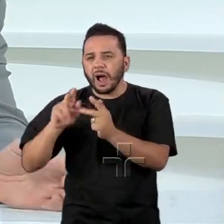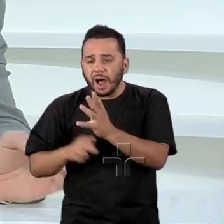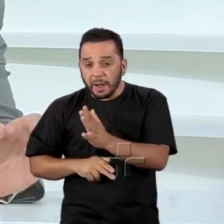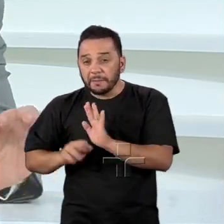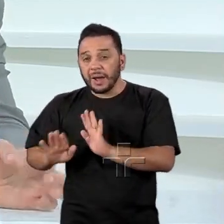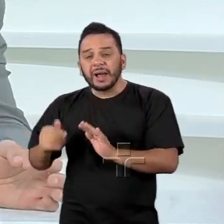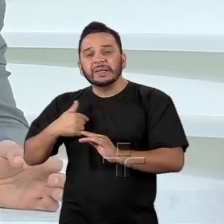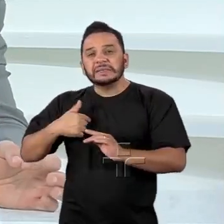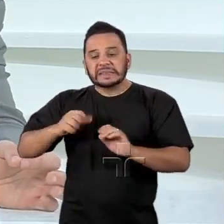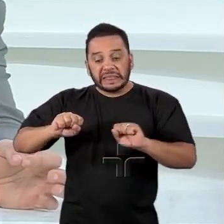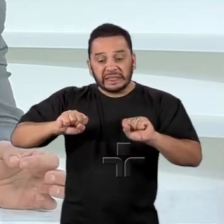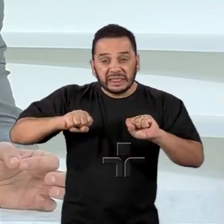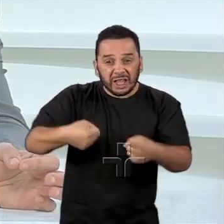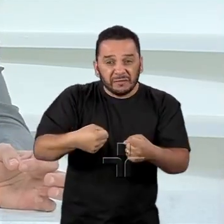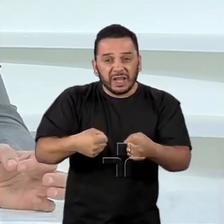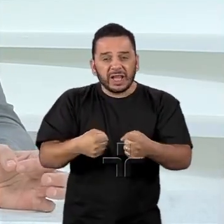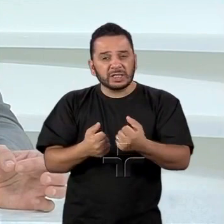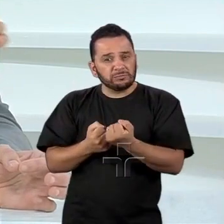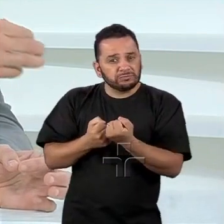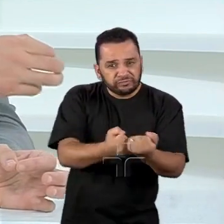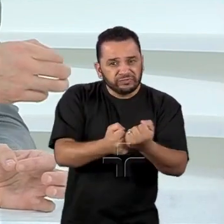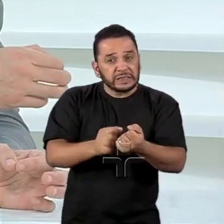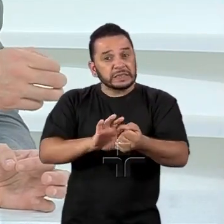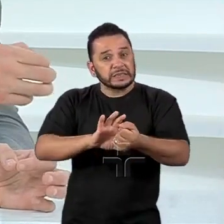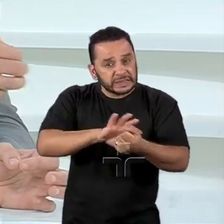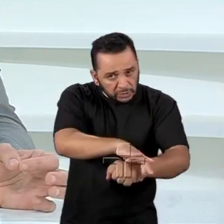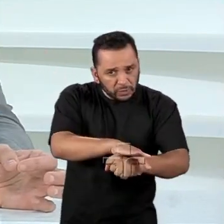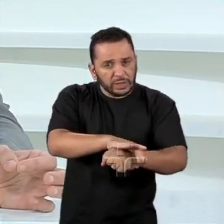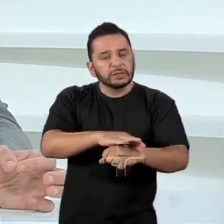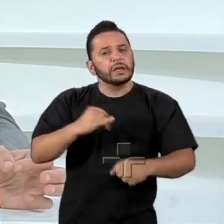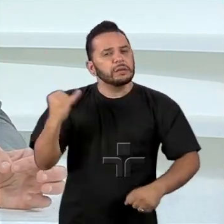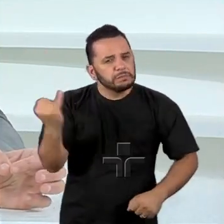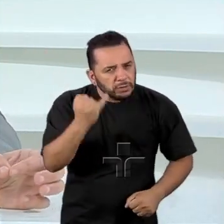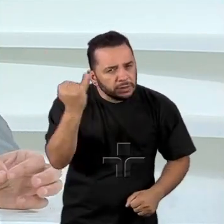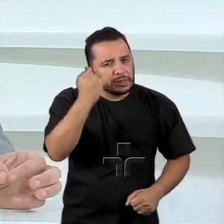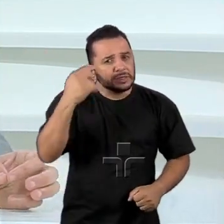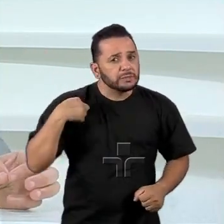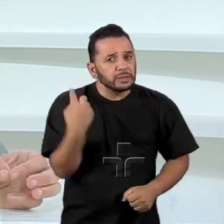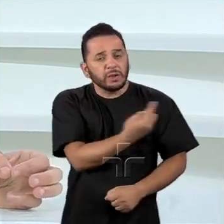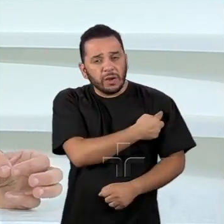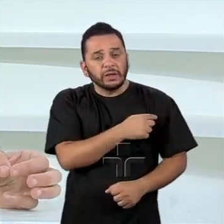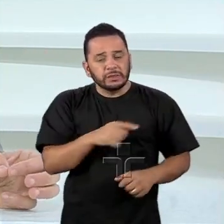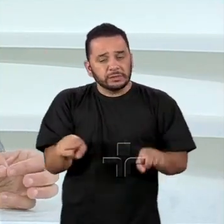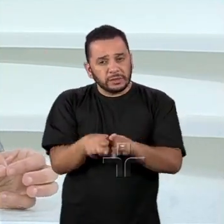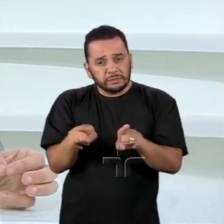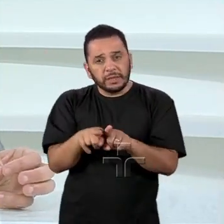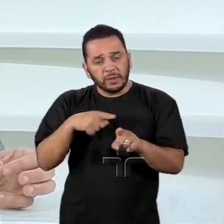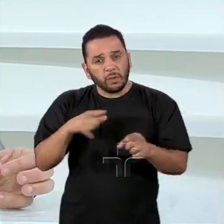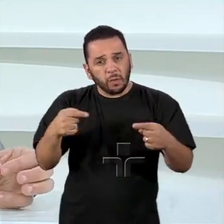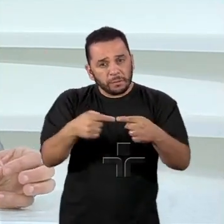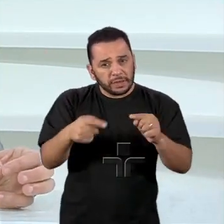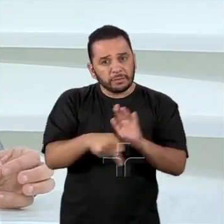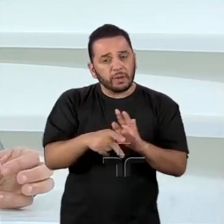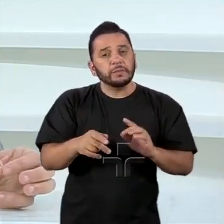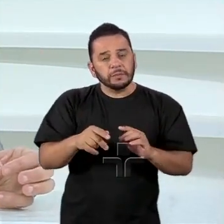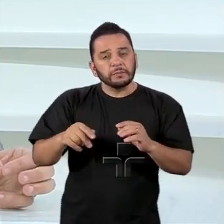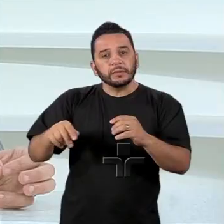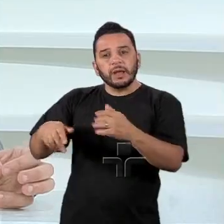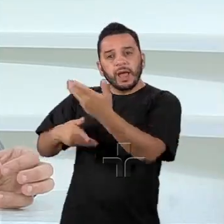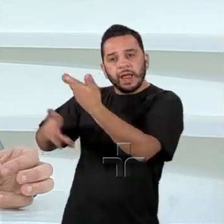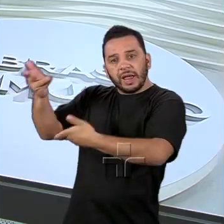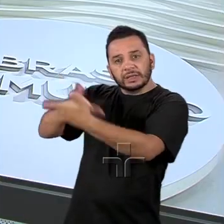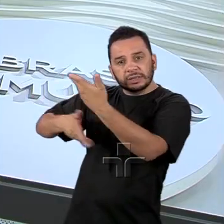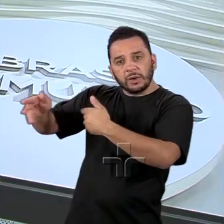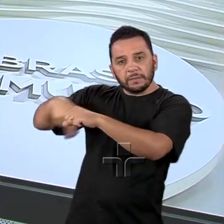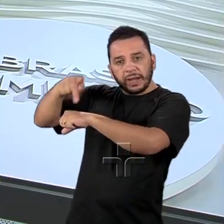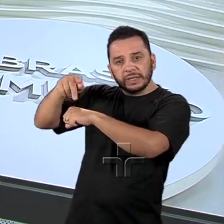defesa e de segurança são questões que têm a ver com a nossa agenda externa e têm a ver com a nossa agenda tecnológica, são questões próprias.